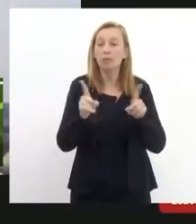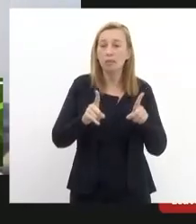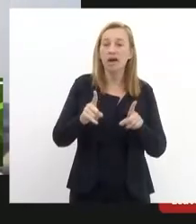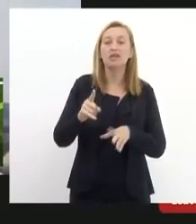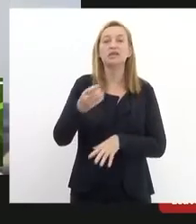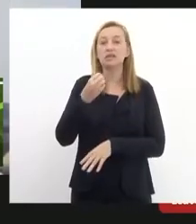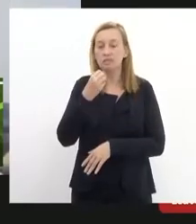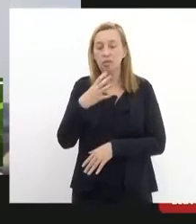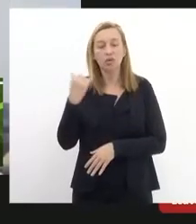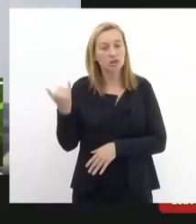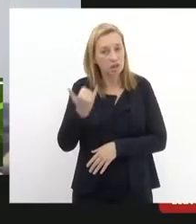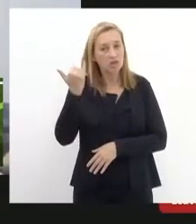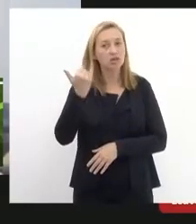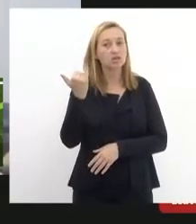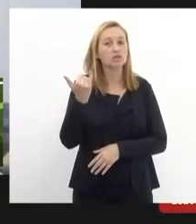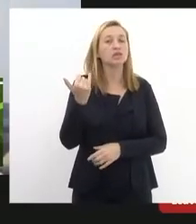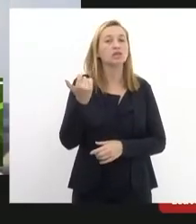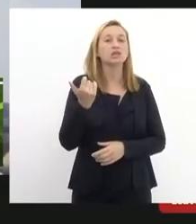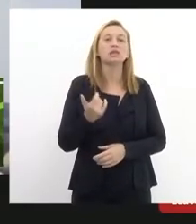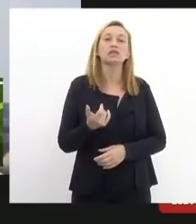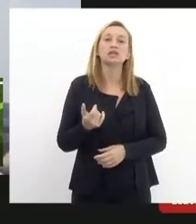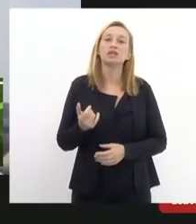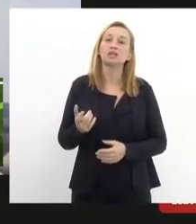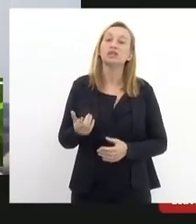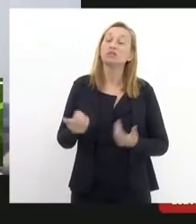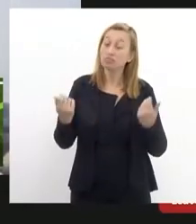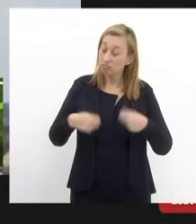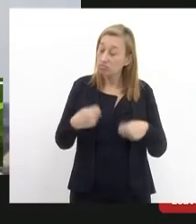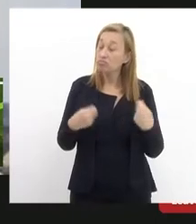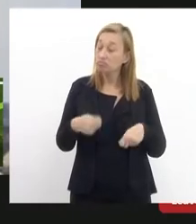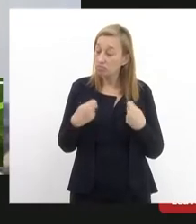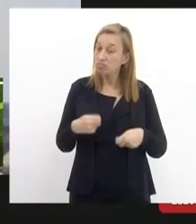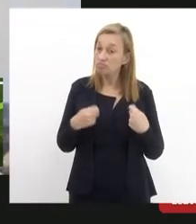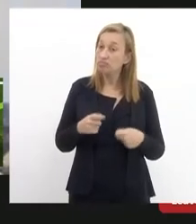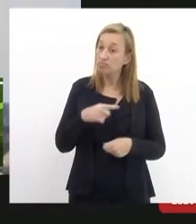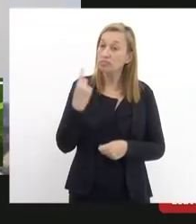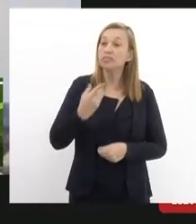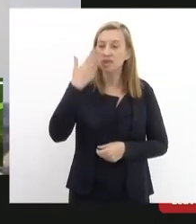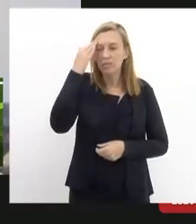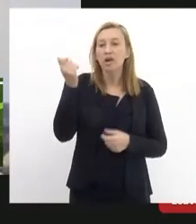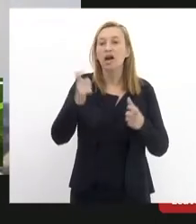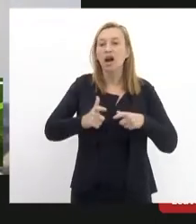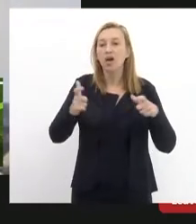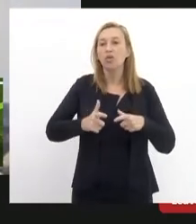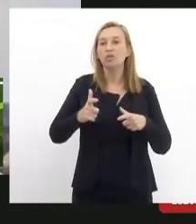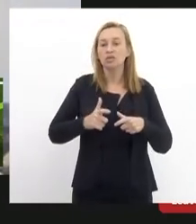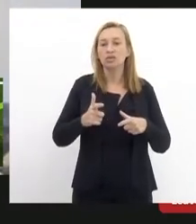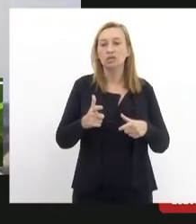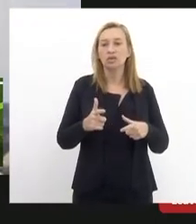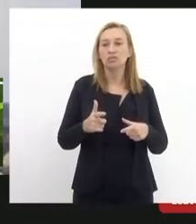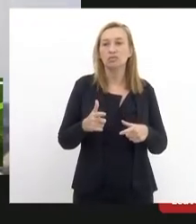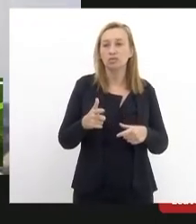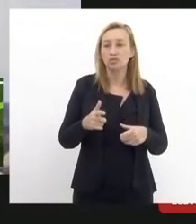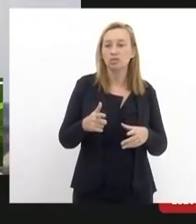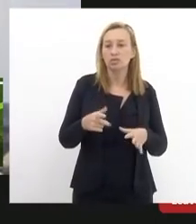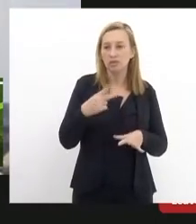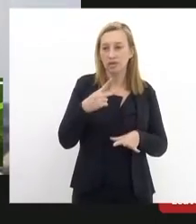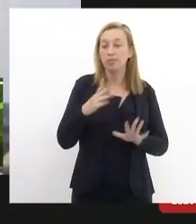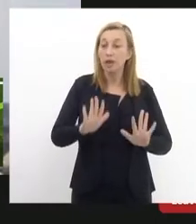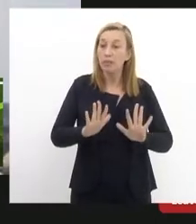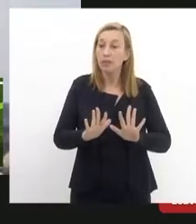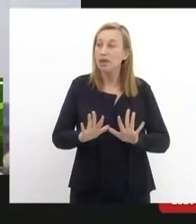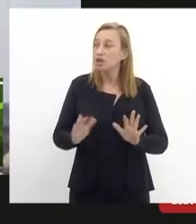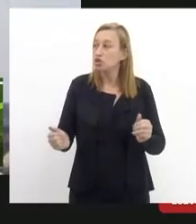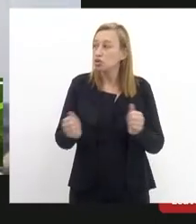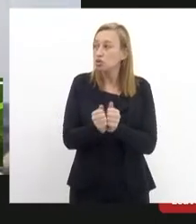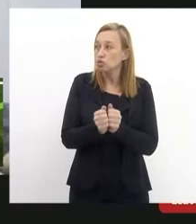conciso muito inteiro muito necessário para a gente saber onde é que nós estamos pisando quero lembrar que junto aos